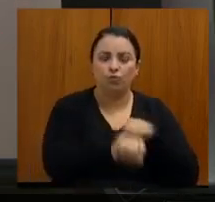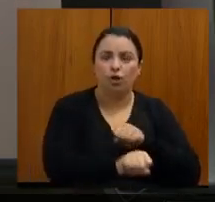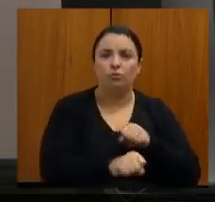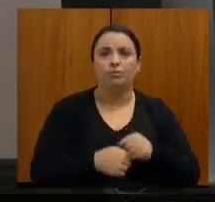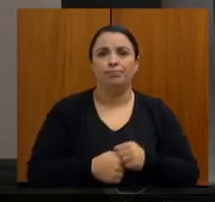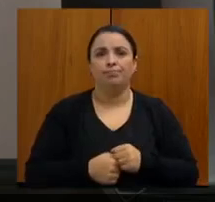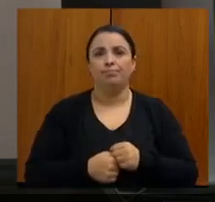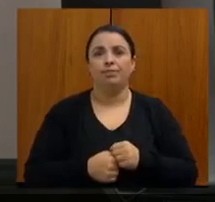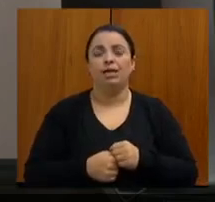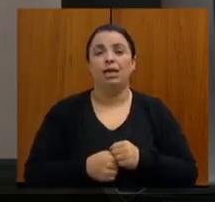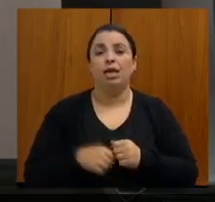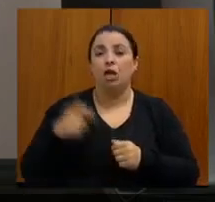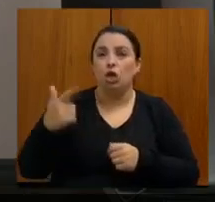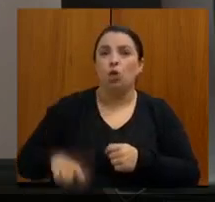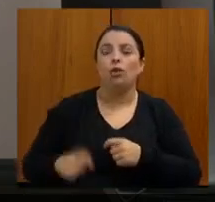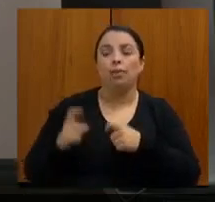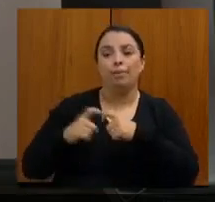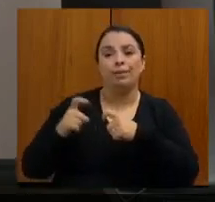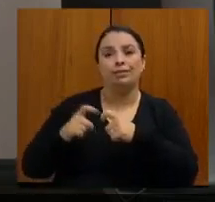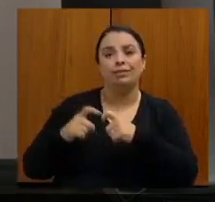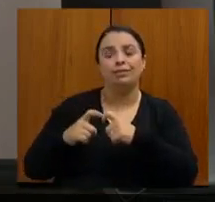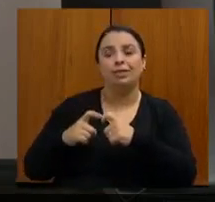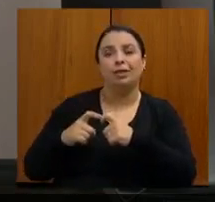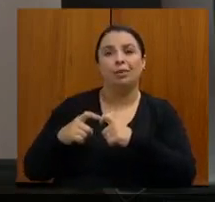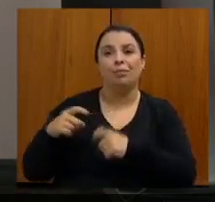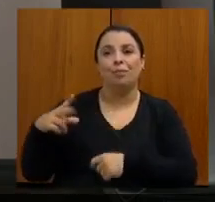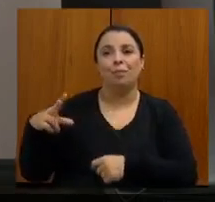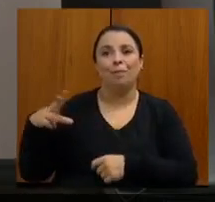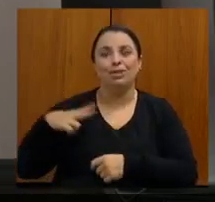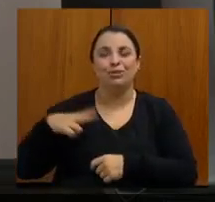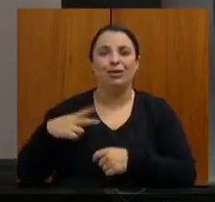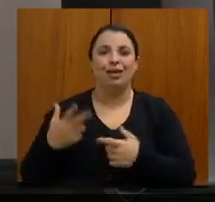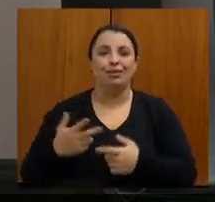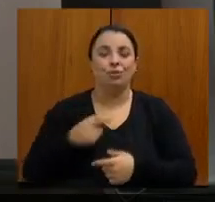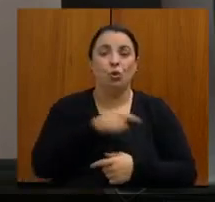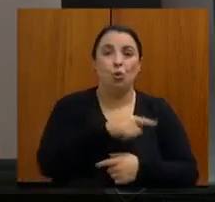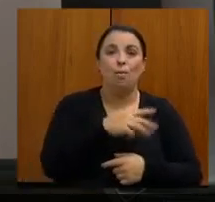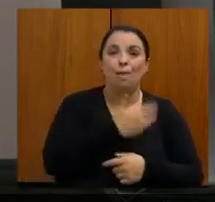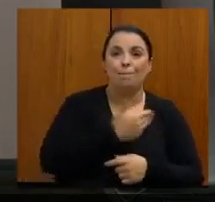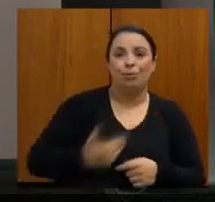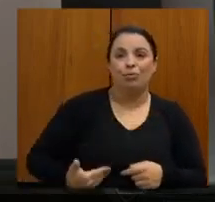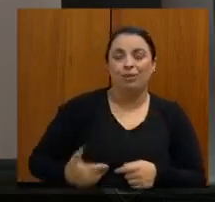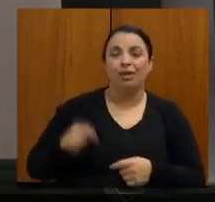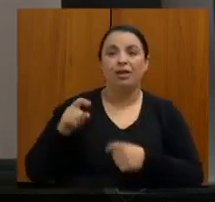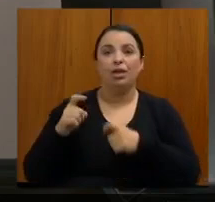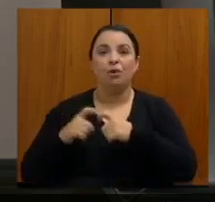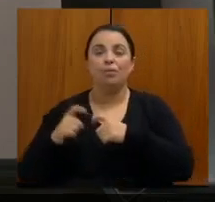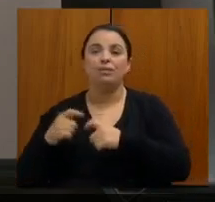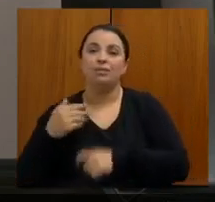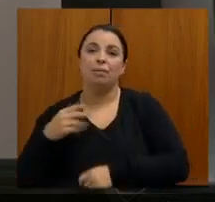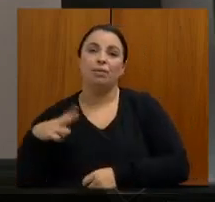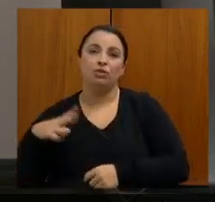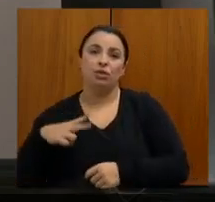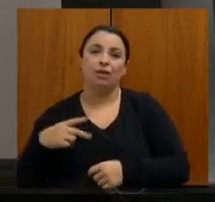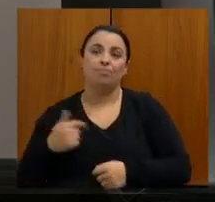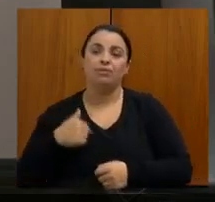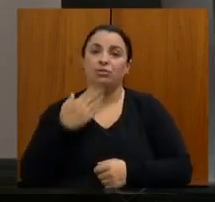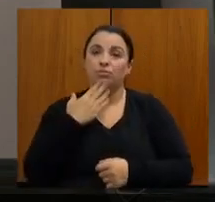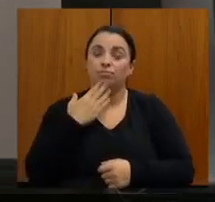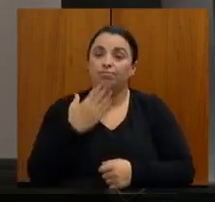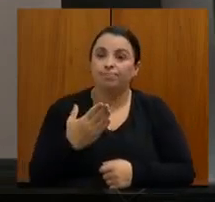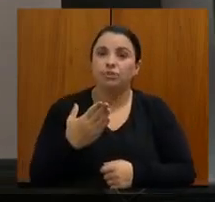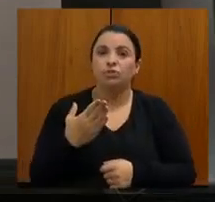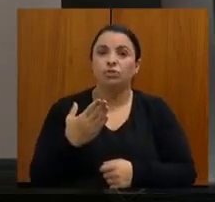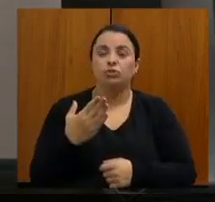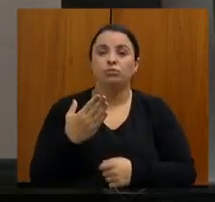e uma medicina particular. Então, eu venho pedir pelas mulheres de Minas